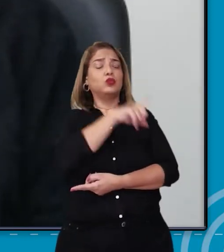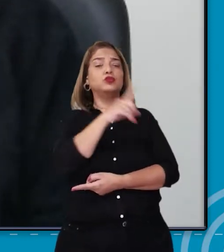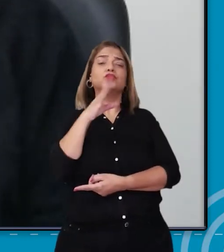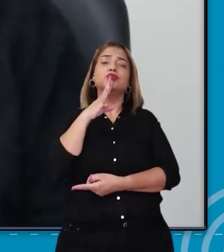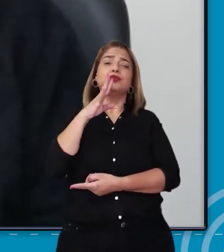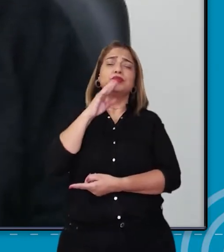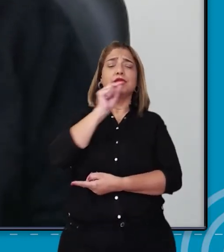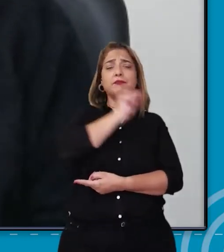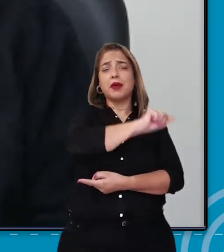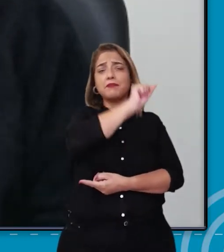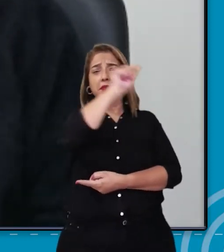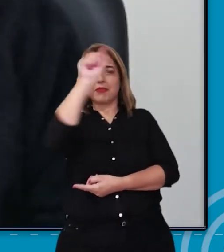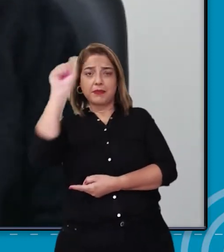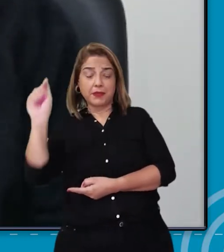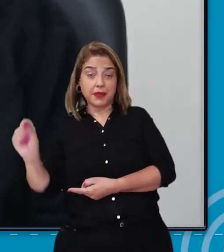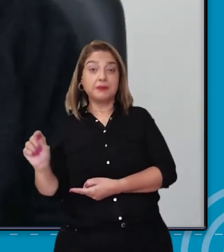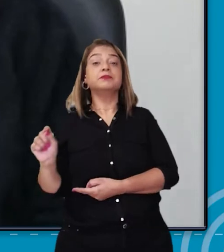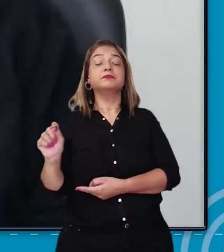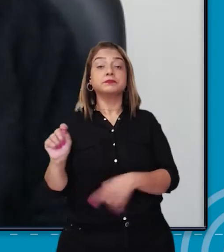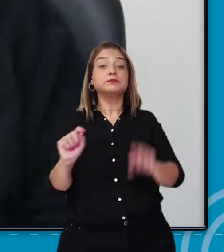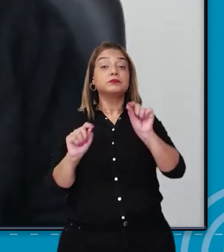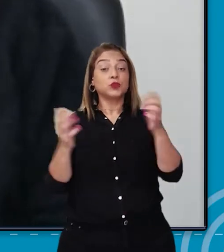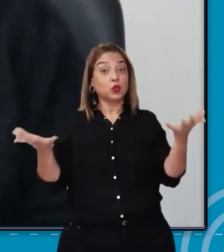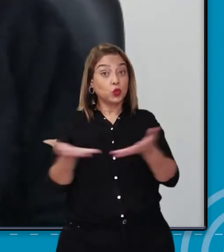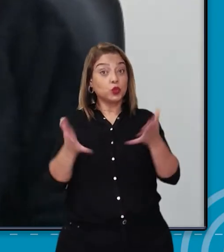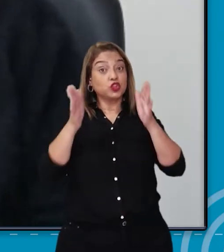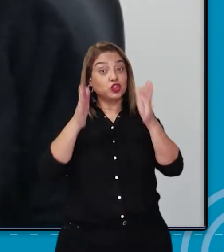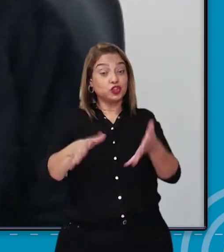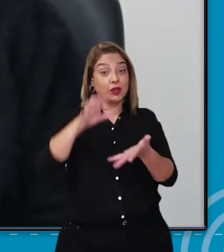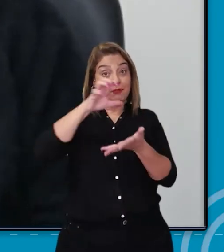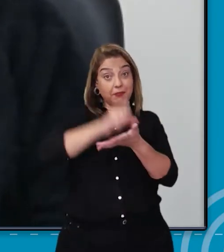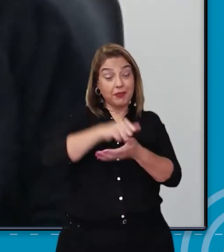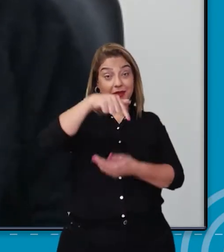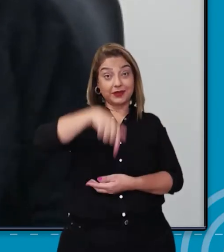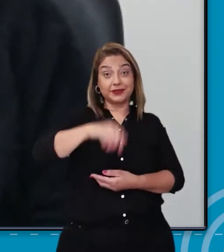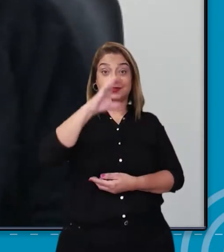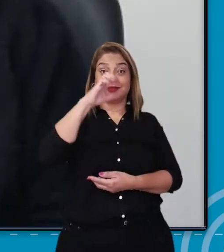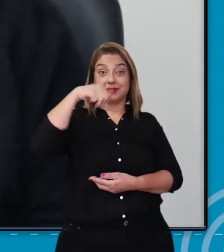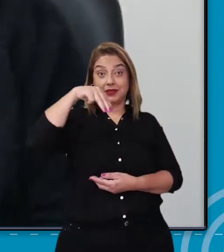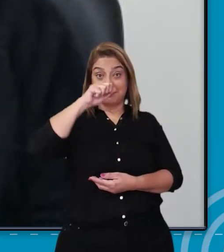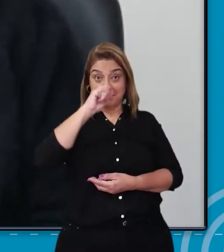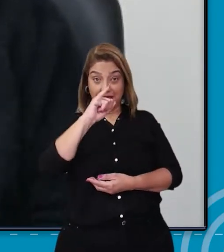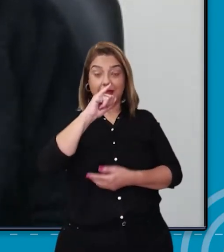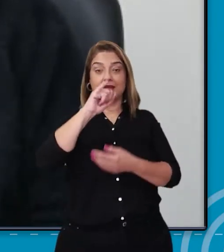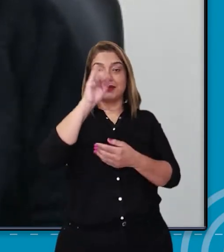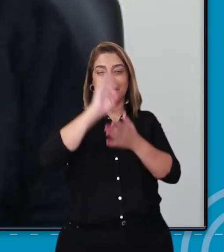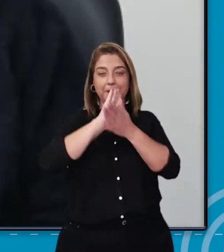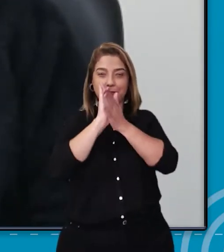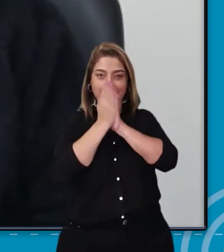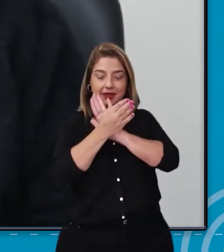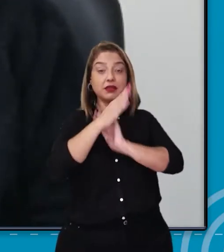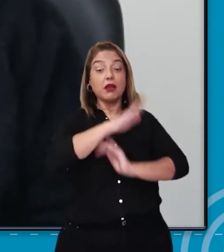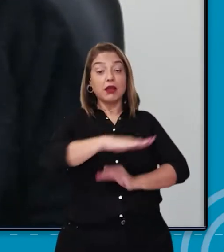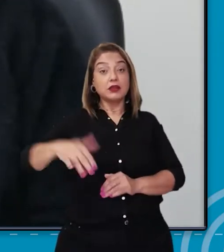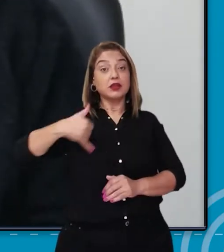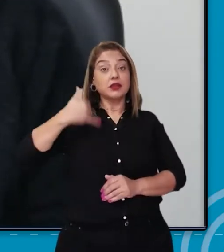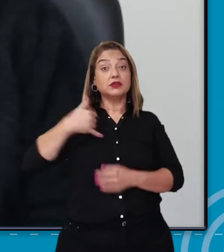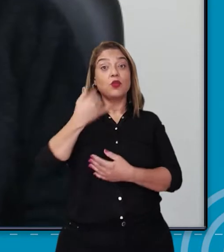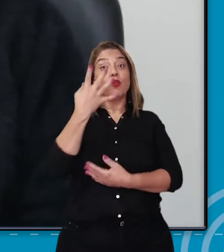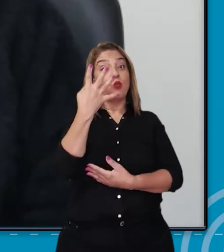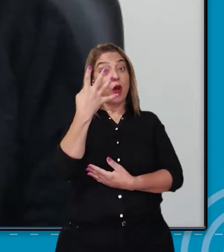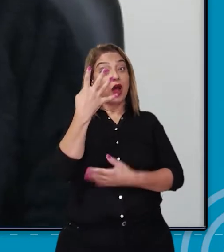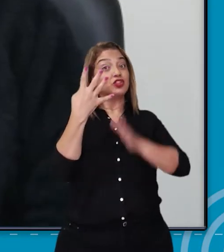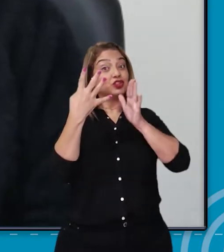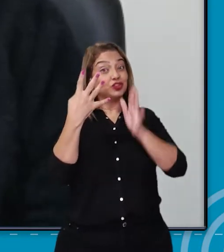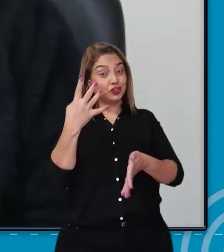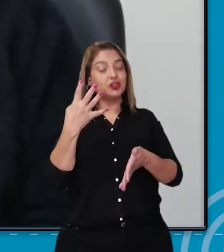conhecimento. Hoje nós temos aqui matriculado no SEMAI Brasil crianças a partir de 4 anos de